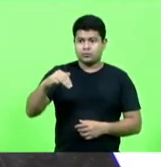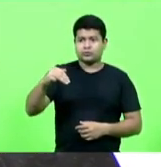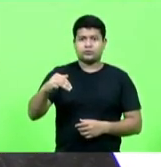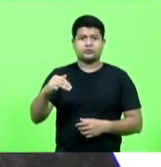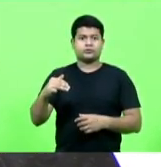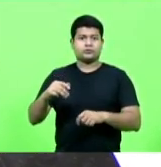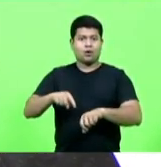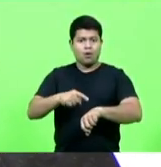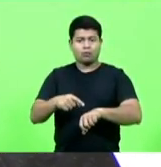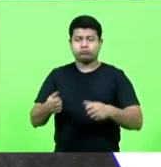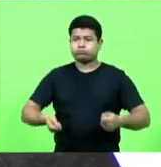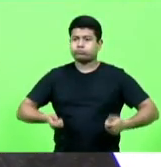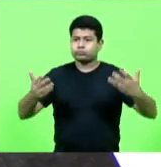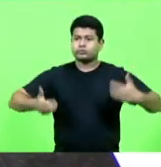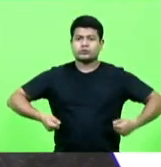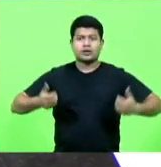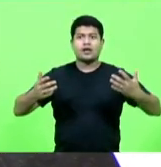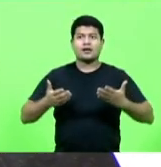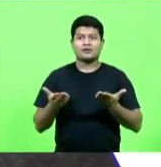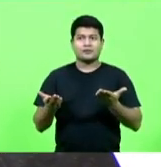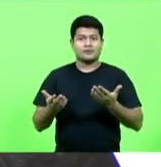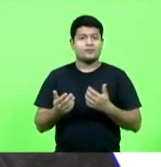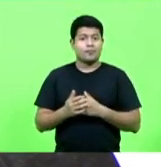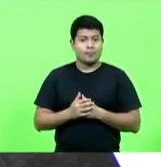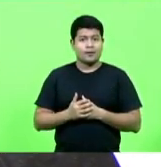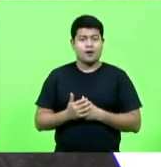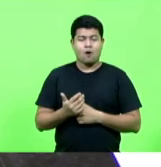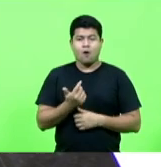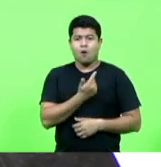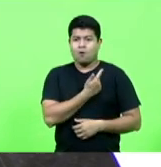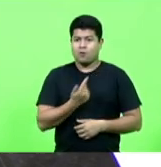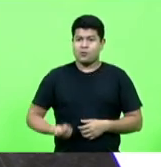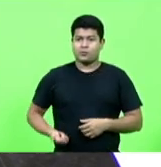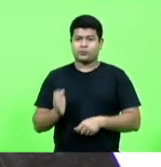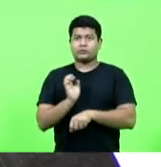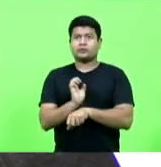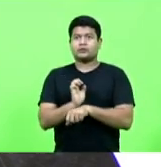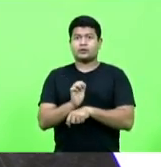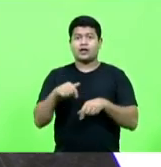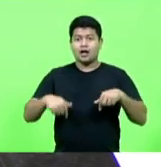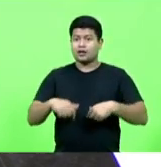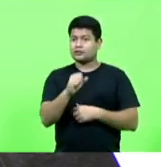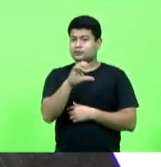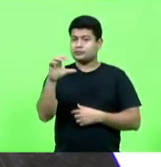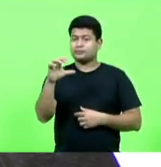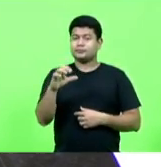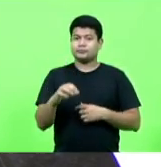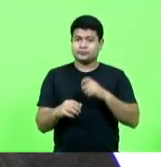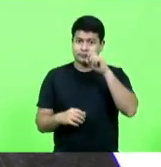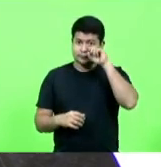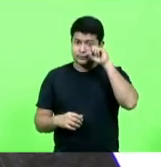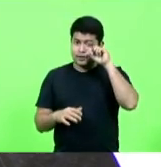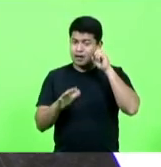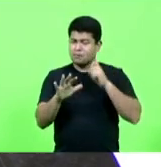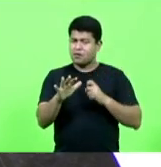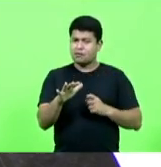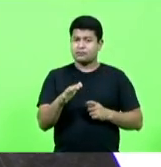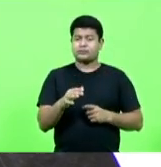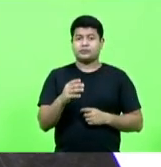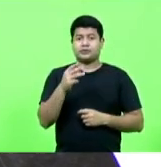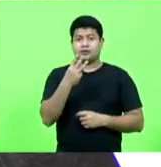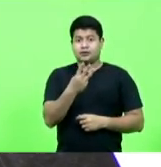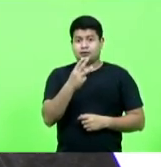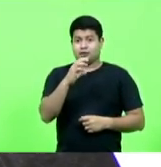com propaganda do governo do Estado aqui em Santa Catarina. Essa é uma média, R$